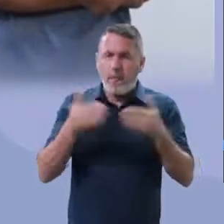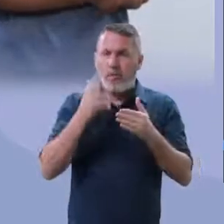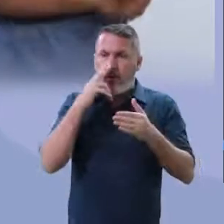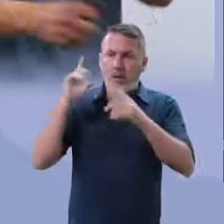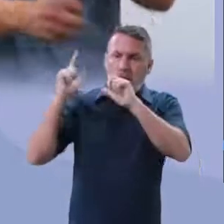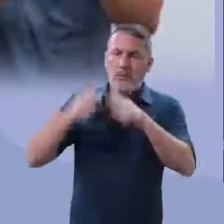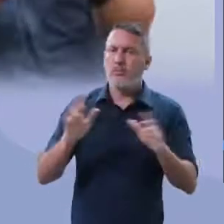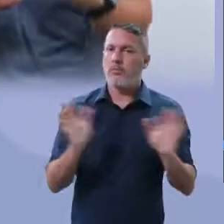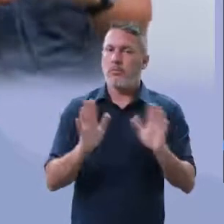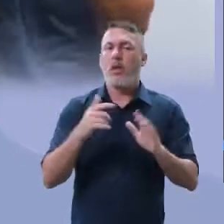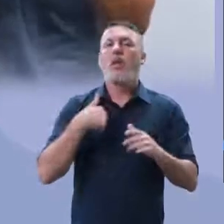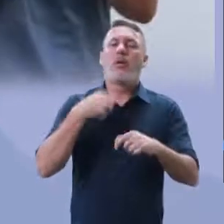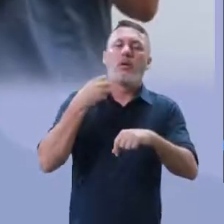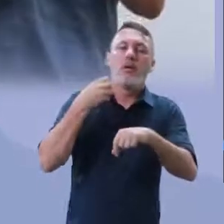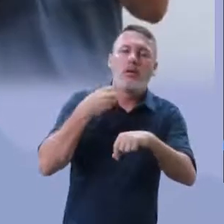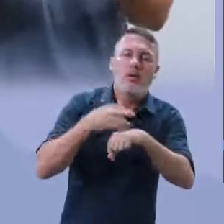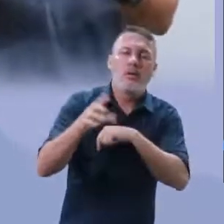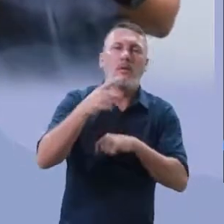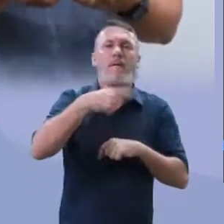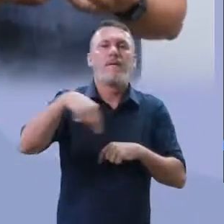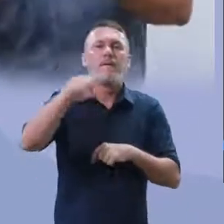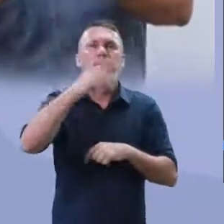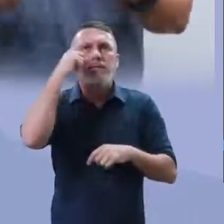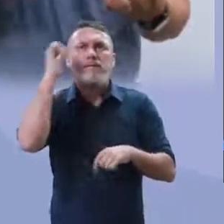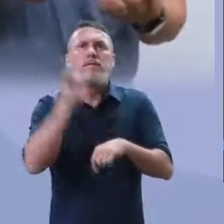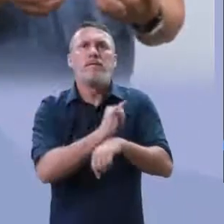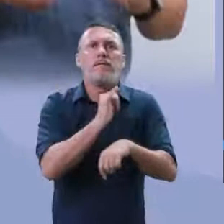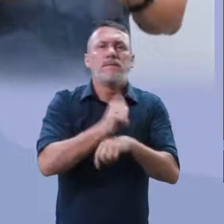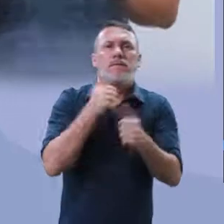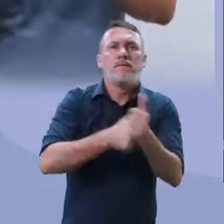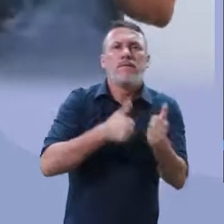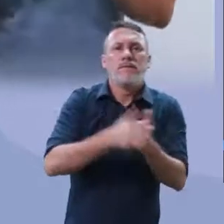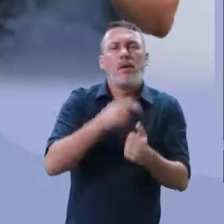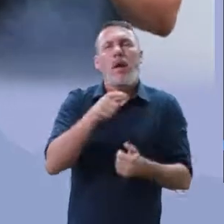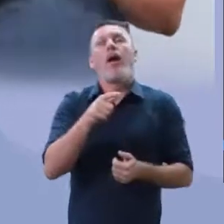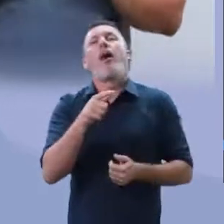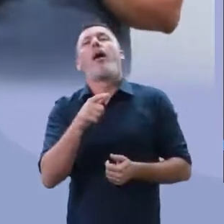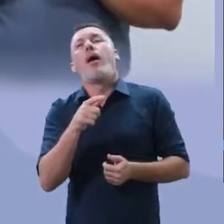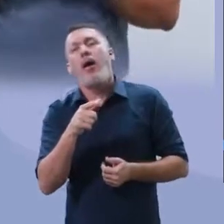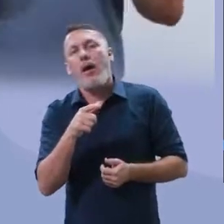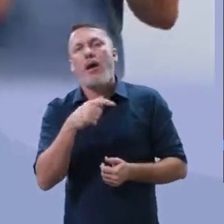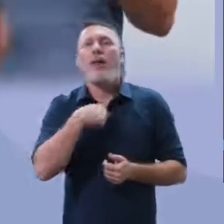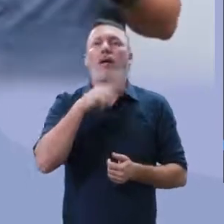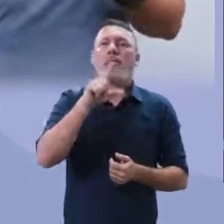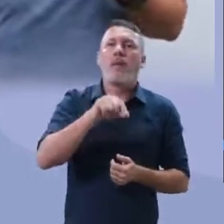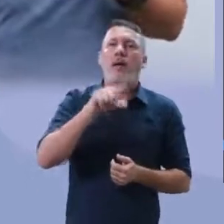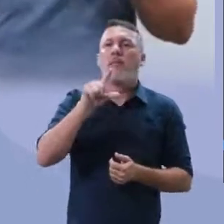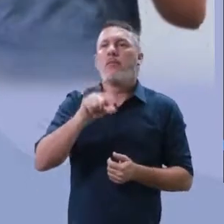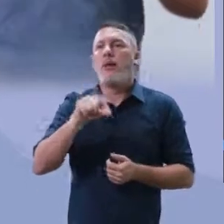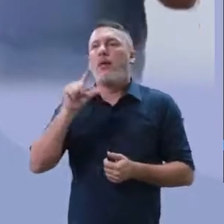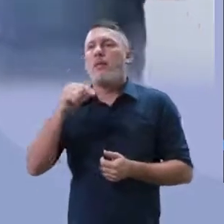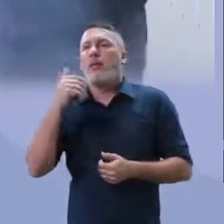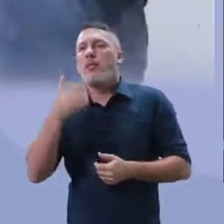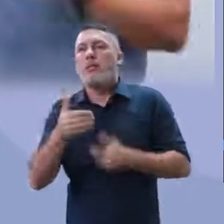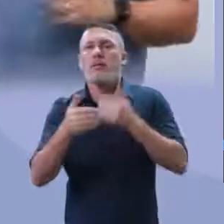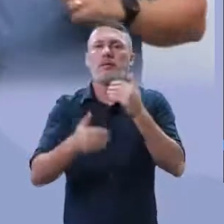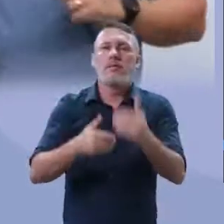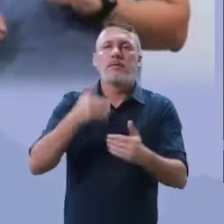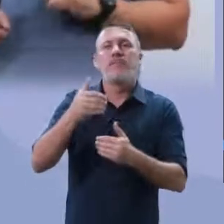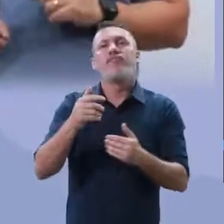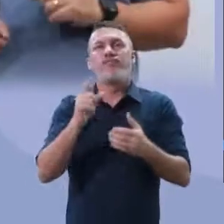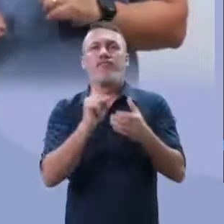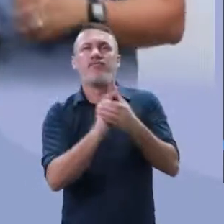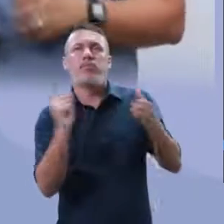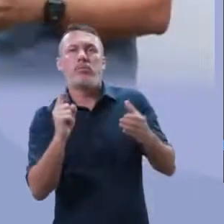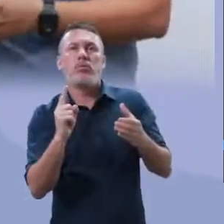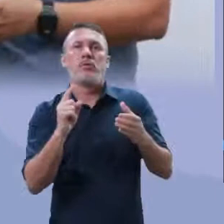Eu faço com que vocês entendam o assunto para que assim escolha. Olha, eu vou trabalhar, então, no Desenvolvimento 1, a eficácia do